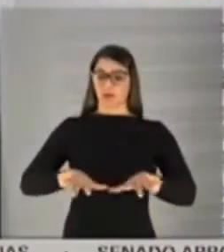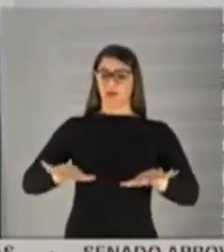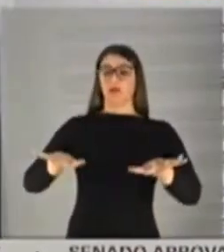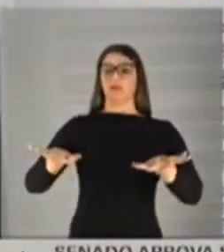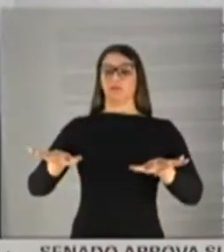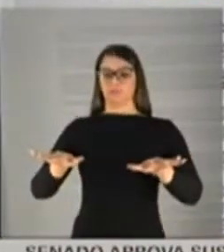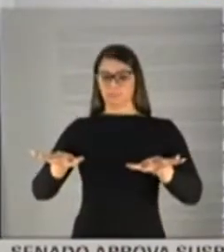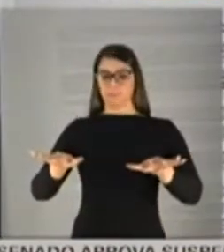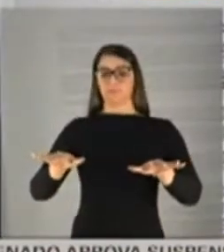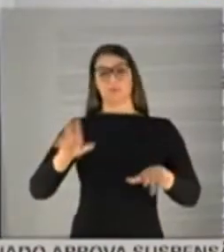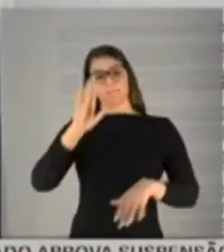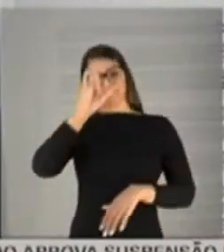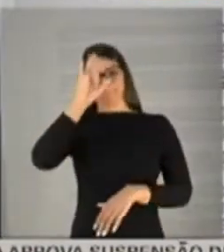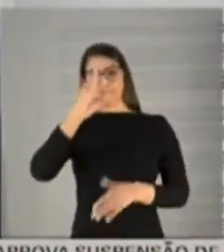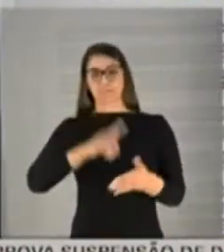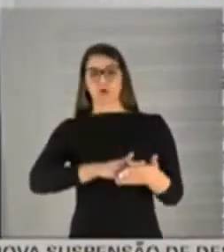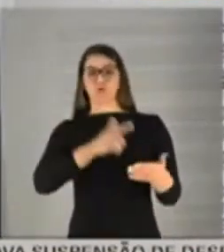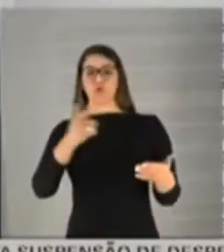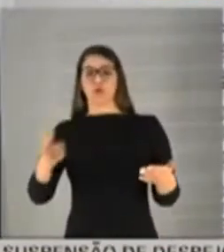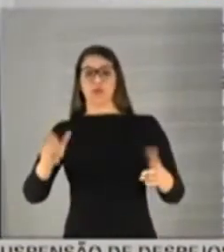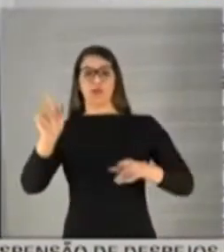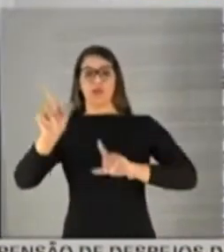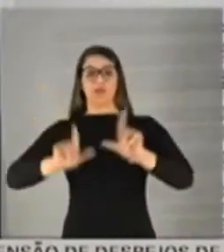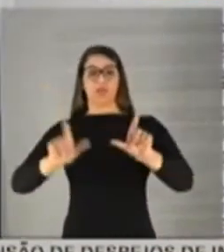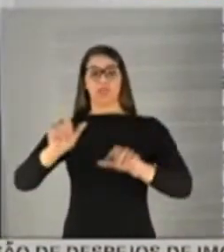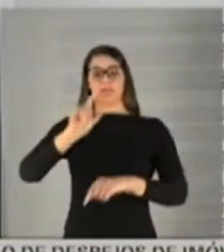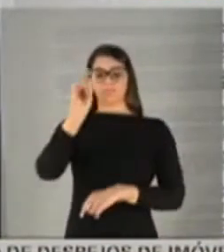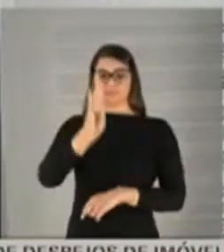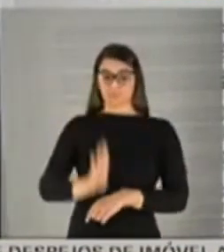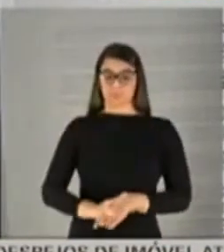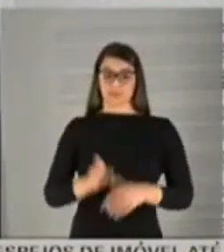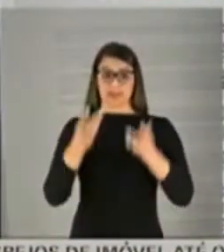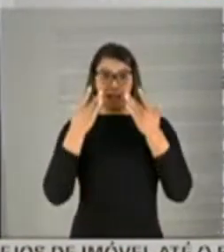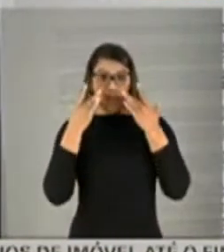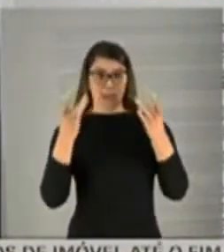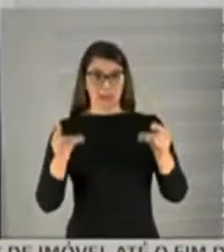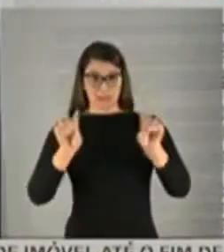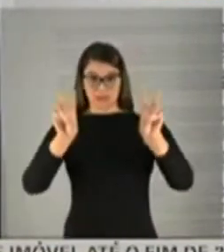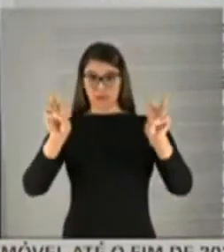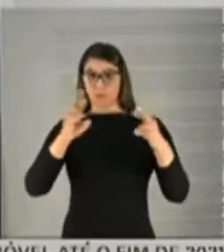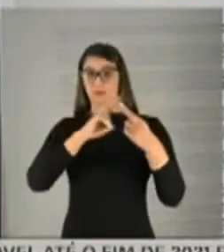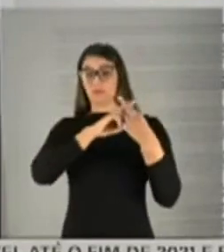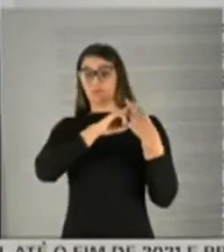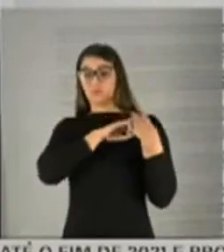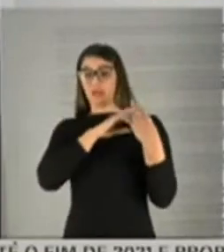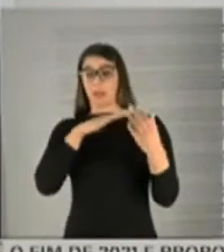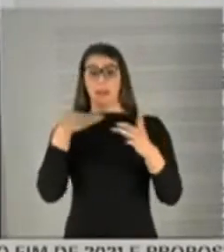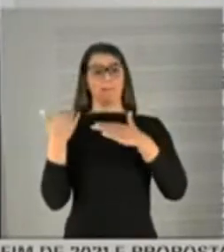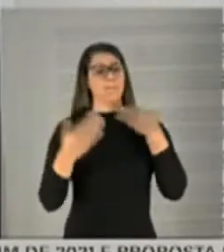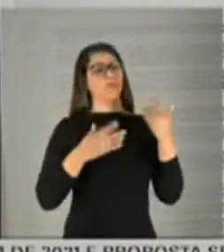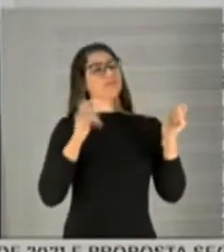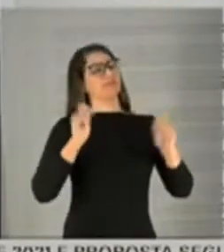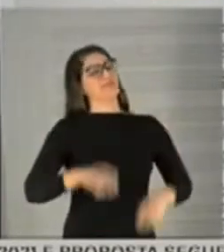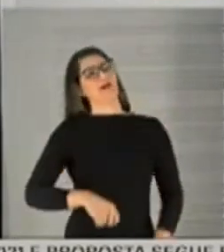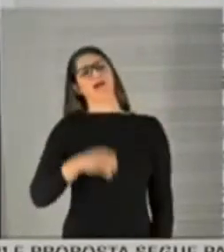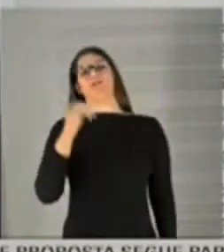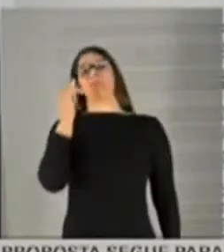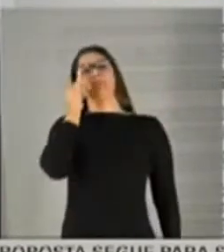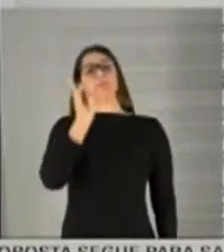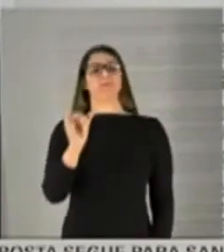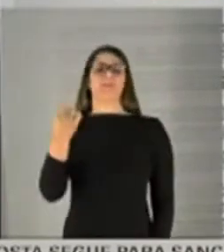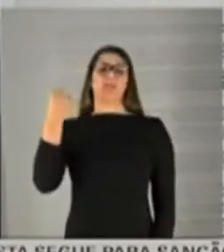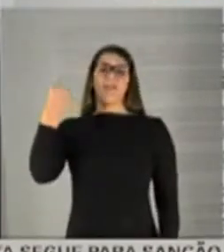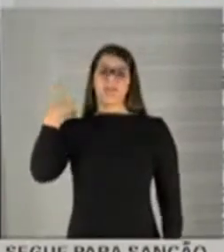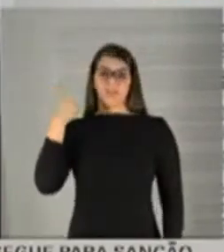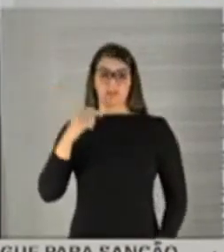brasileiros, era chamado Alerta sobre a Responsabilidade pelas Mortes Evitáveis por Covid-19. em